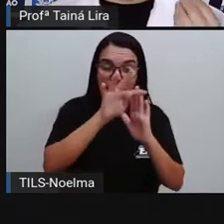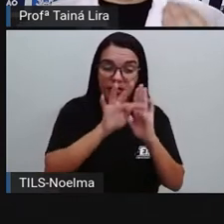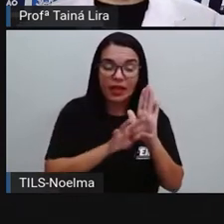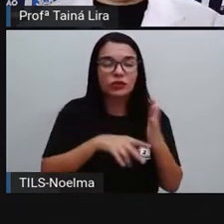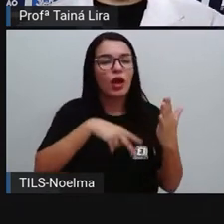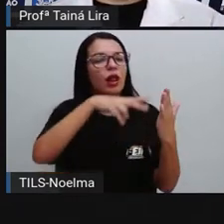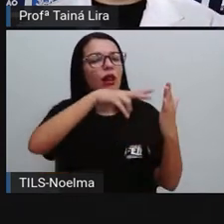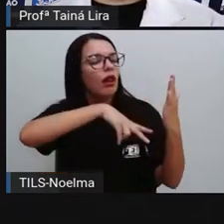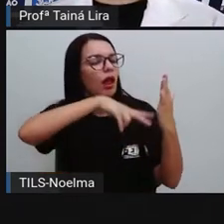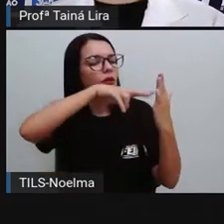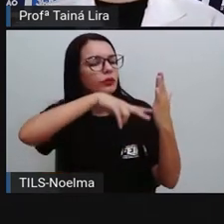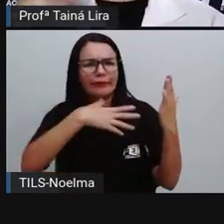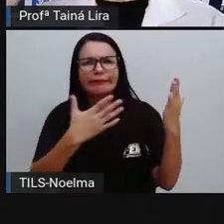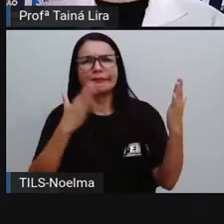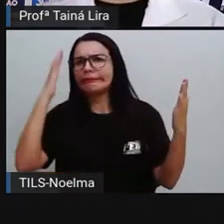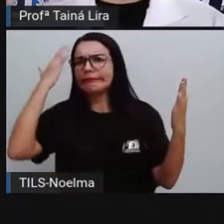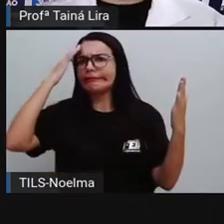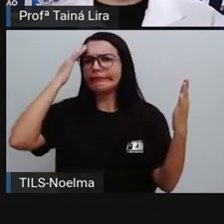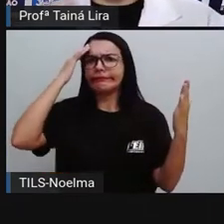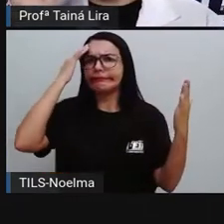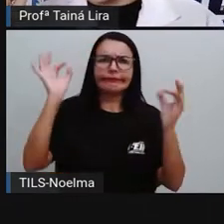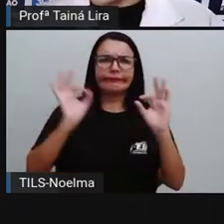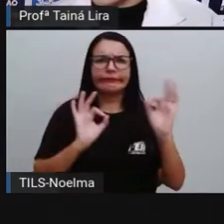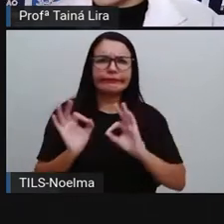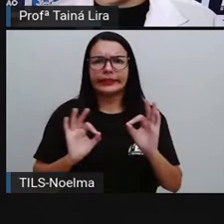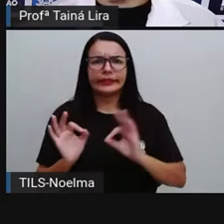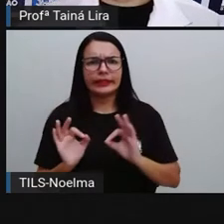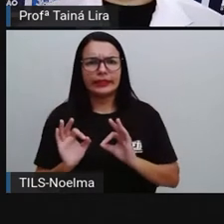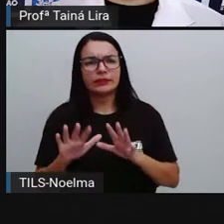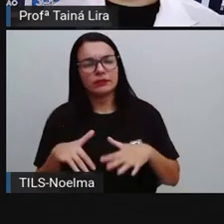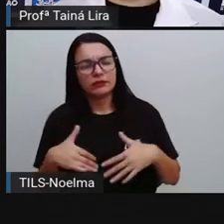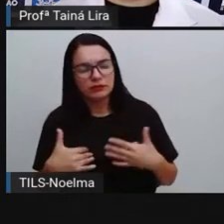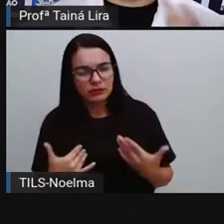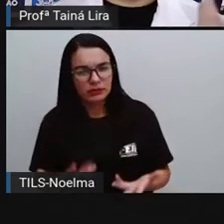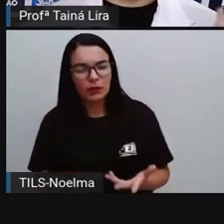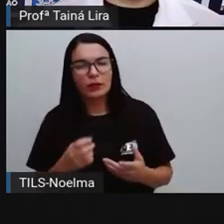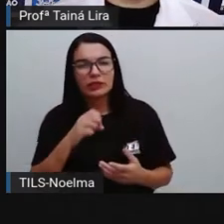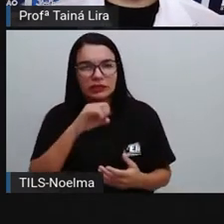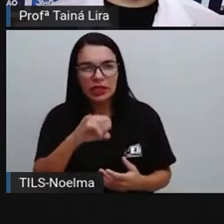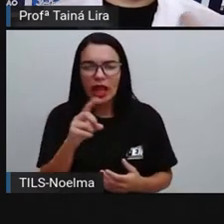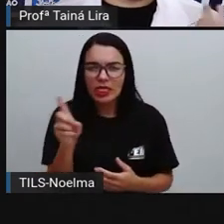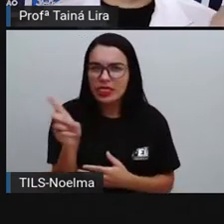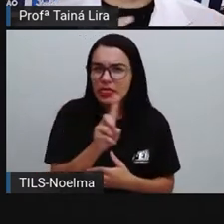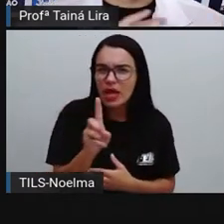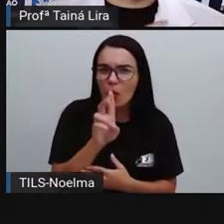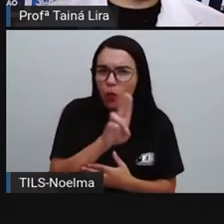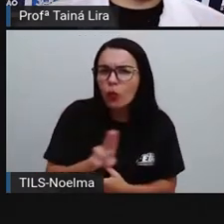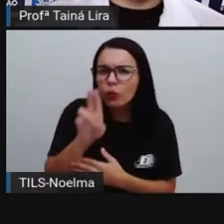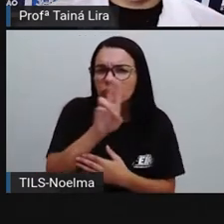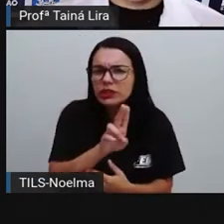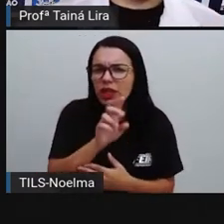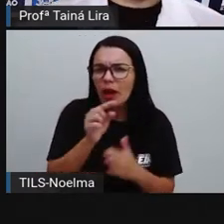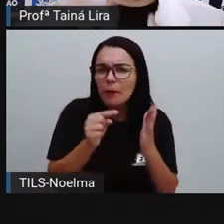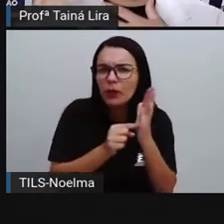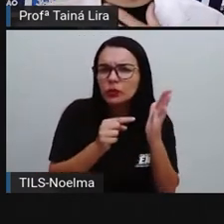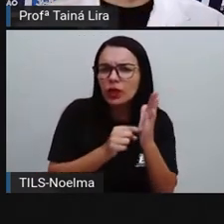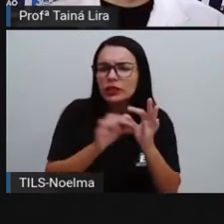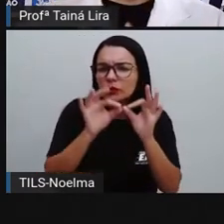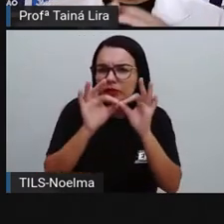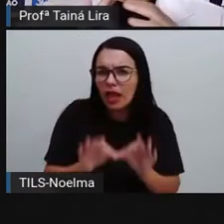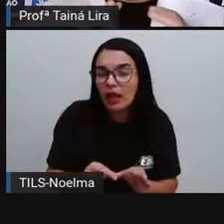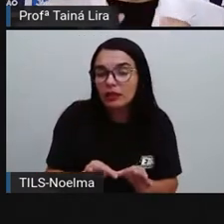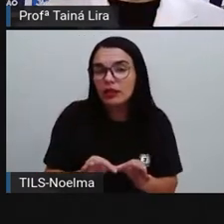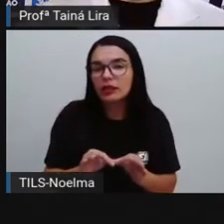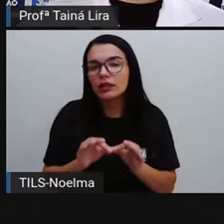Porque a pontuação, quando a gente não usa a pontuação, ou quando a gente coloca ali, né, uma pontuação no lugar errado,